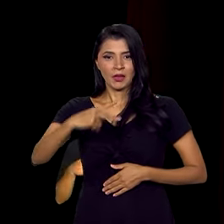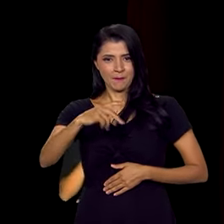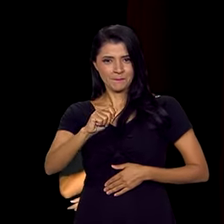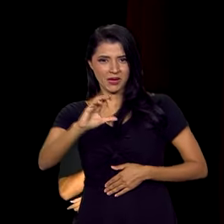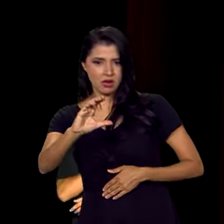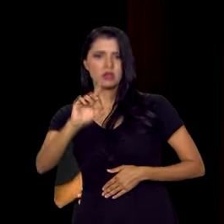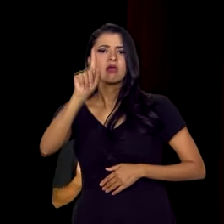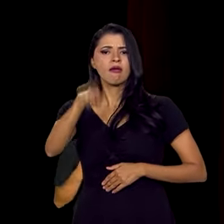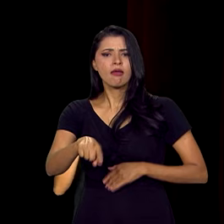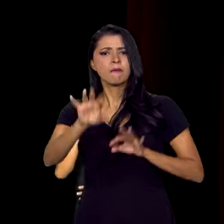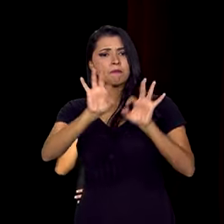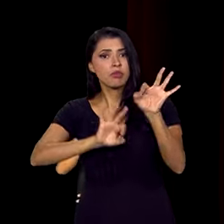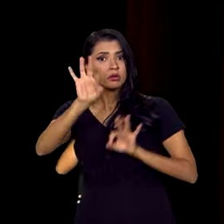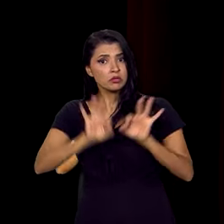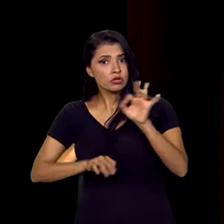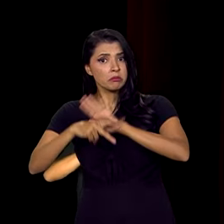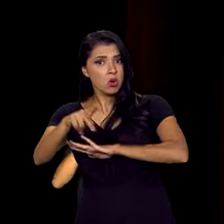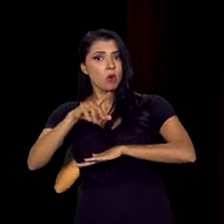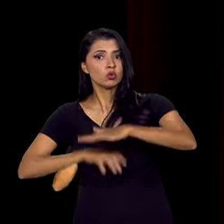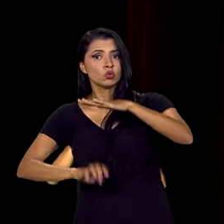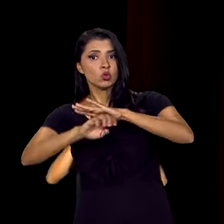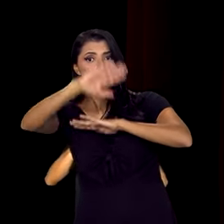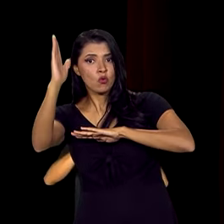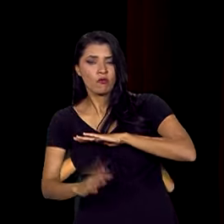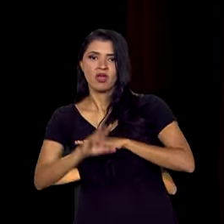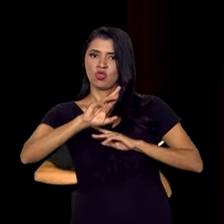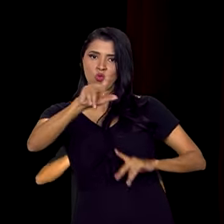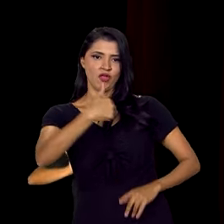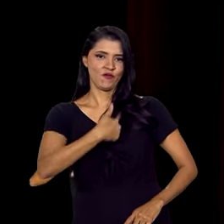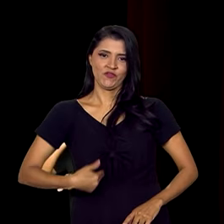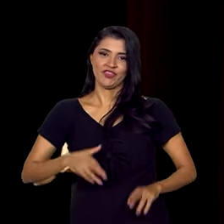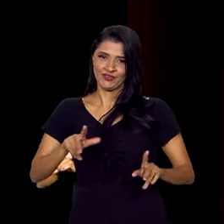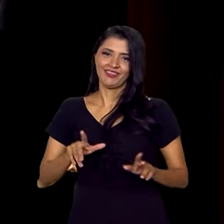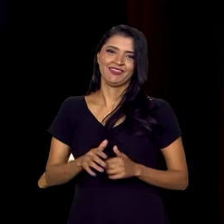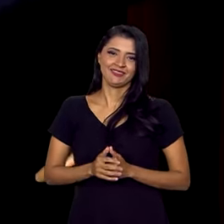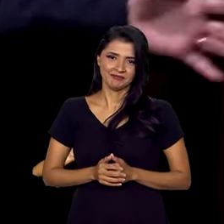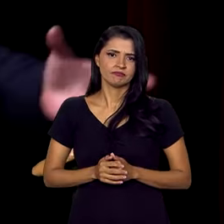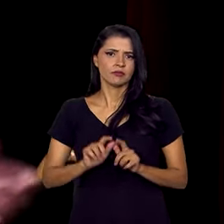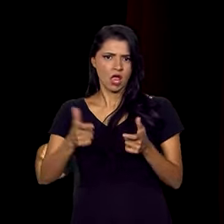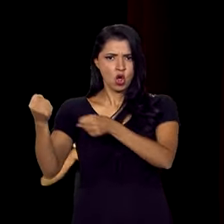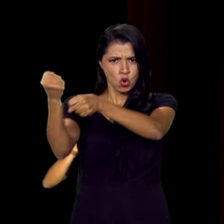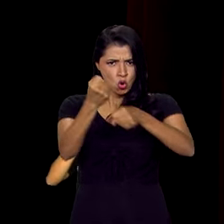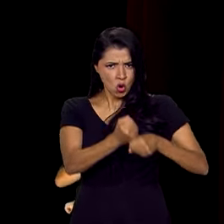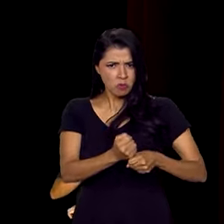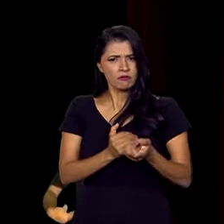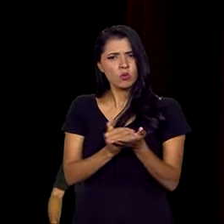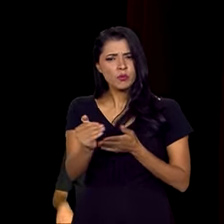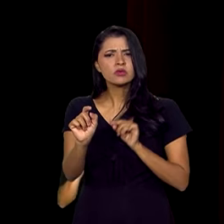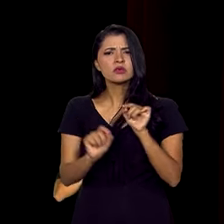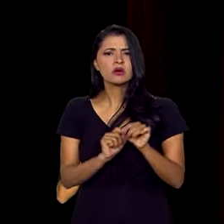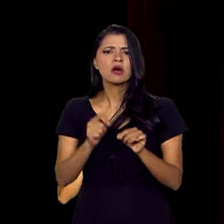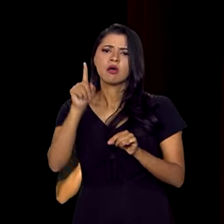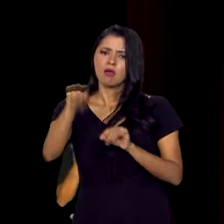significa Planejamento de Estado e não Planejamento de Governo. Muitas das obras que nós vamos estar iniciando